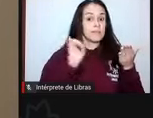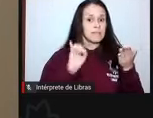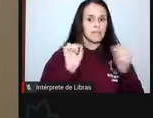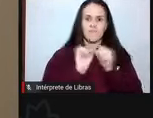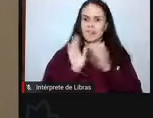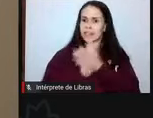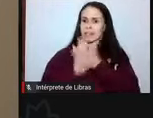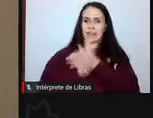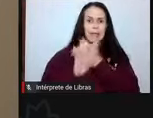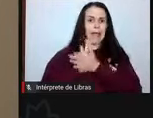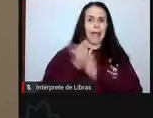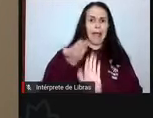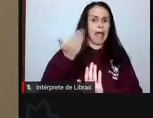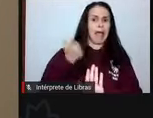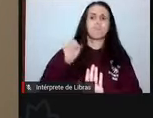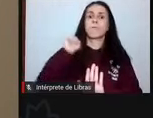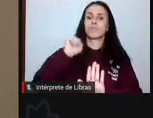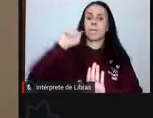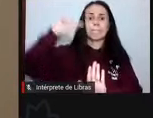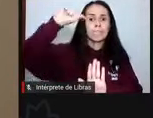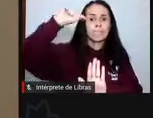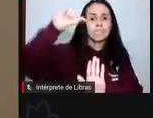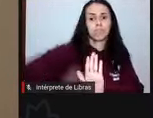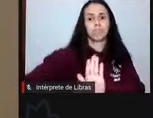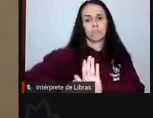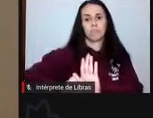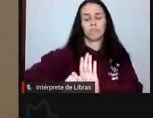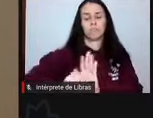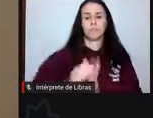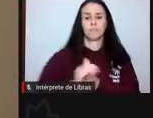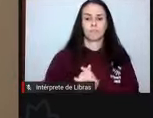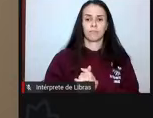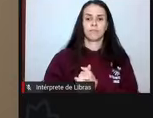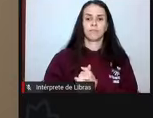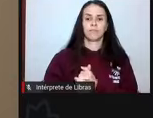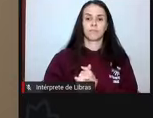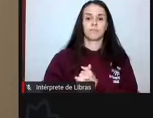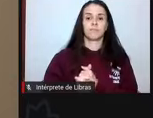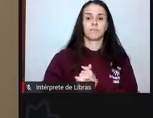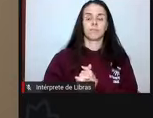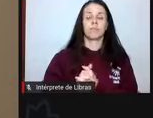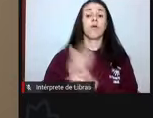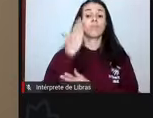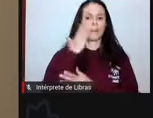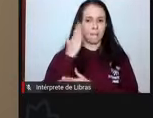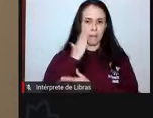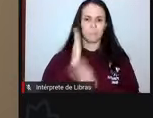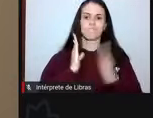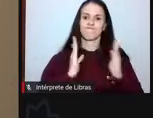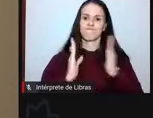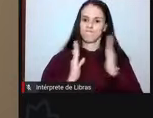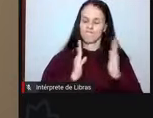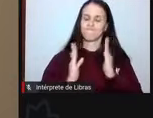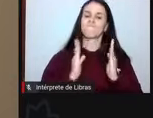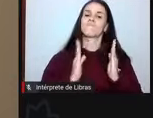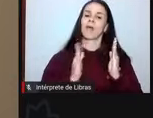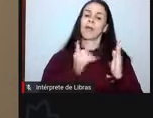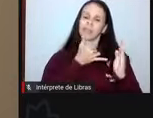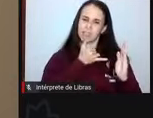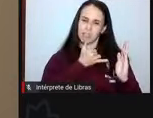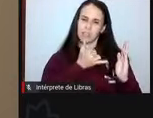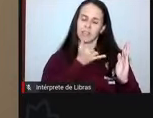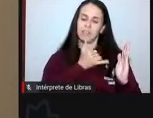complexo. Independente da gravidade com que nós estamos atravessando essa pandemia, nós lamentamos e lamentamos profundamente